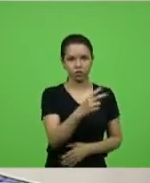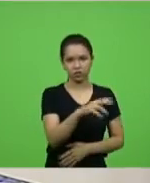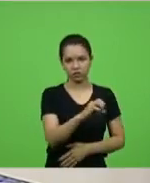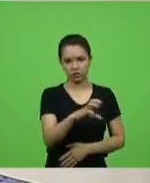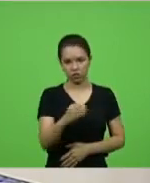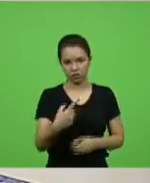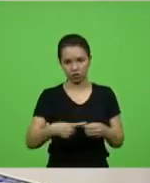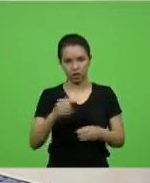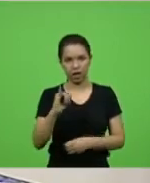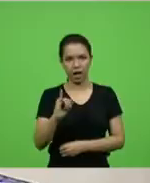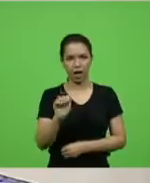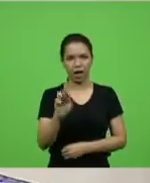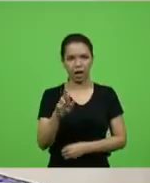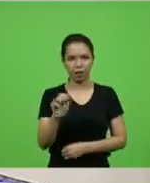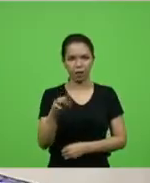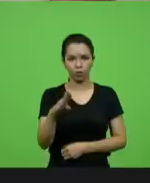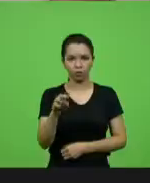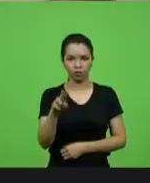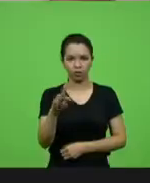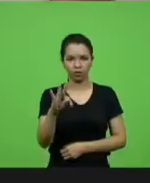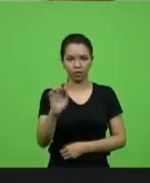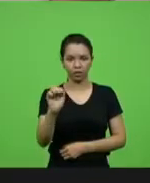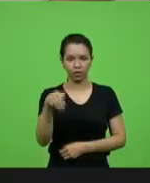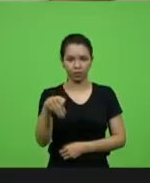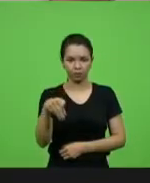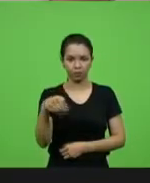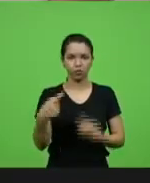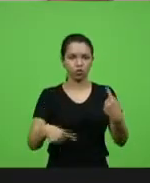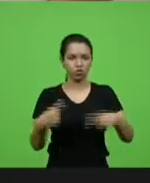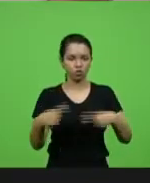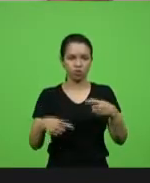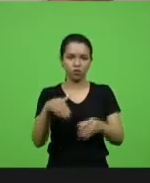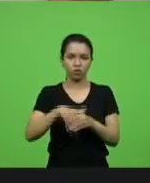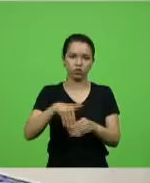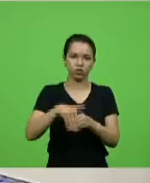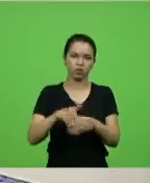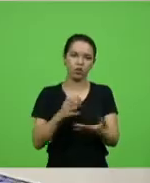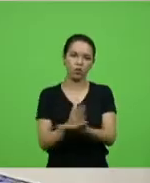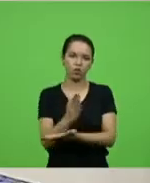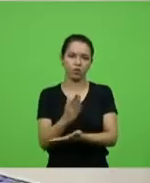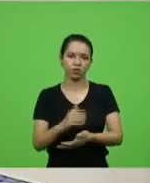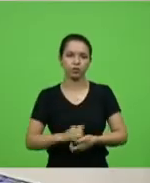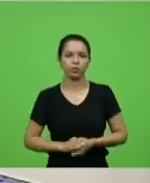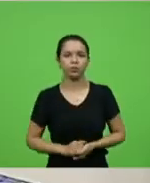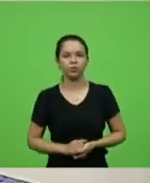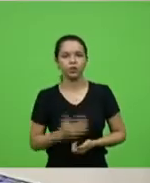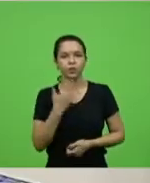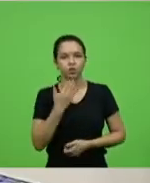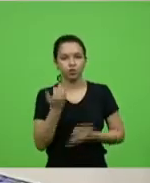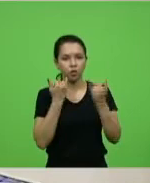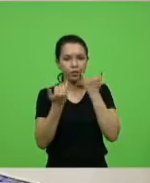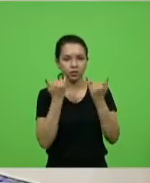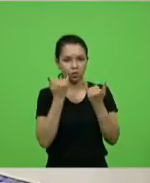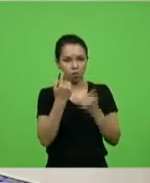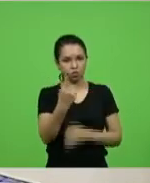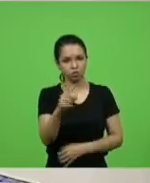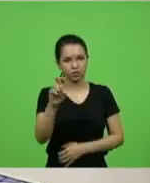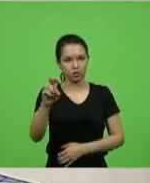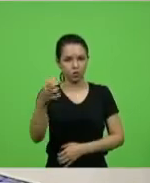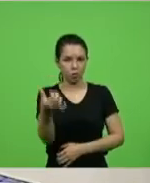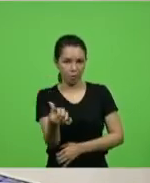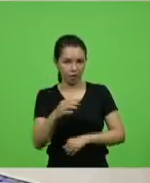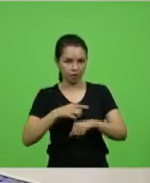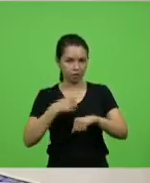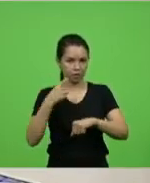Em discussão. Em votação. Aprovado. Pedido de informação 156.